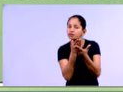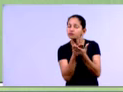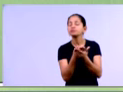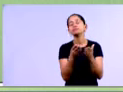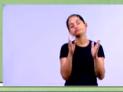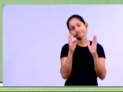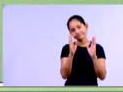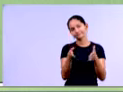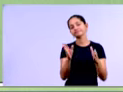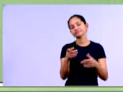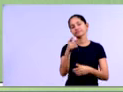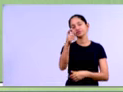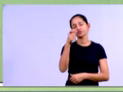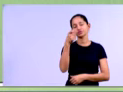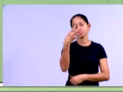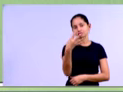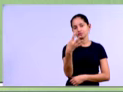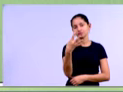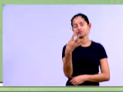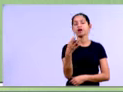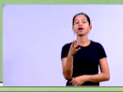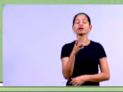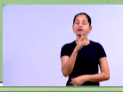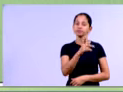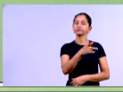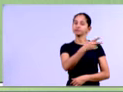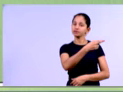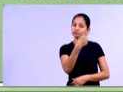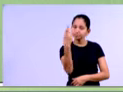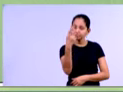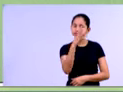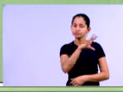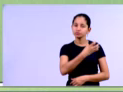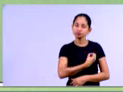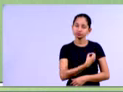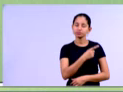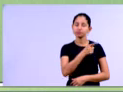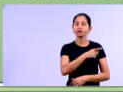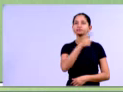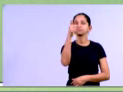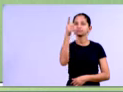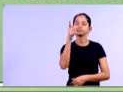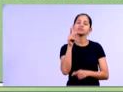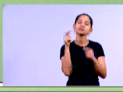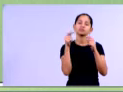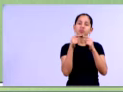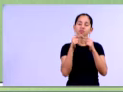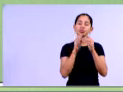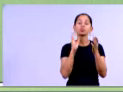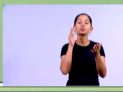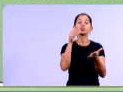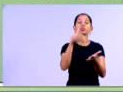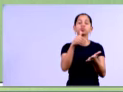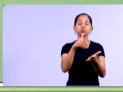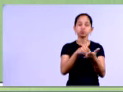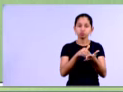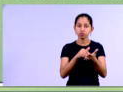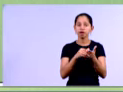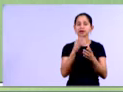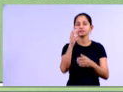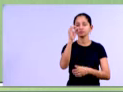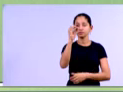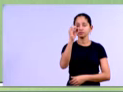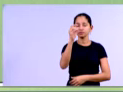x4. Vamos pegar esse resultado e vamos colocar na equação. E por último, 0,33